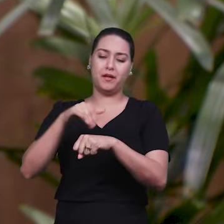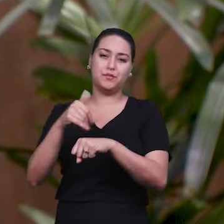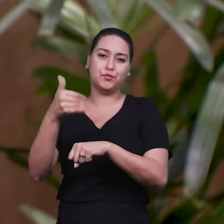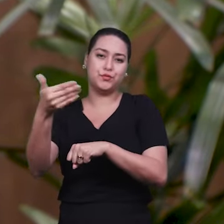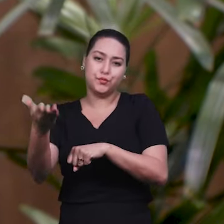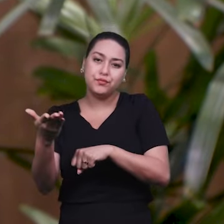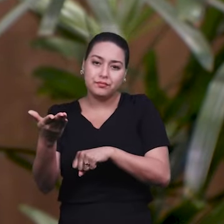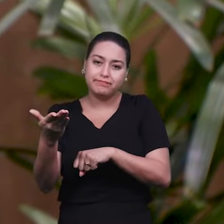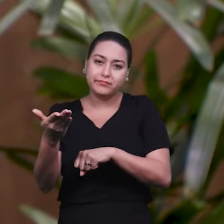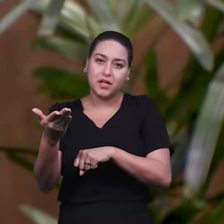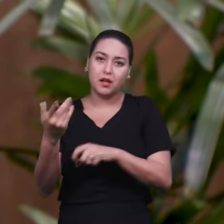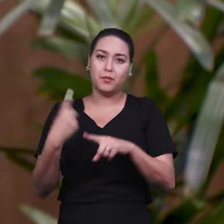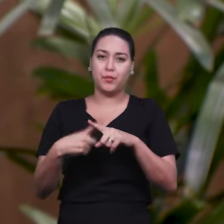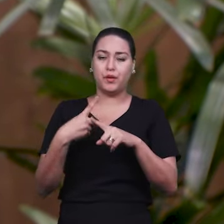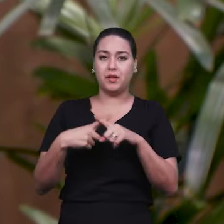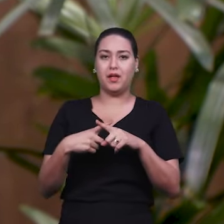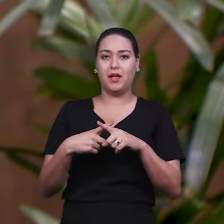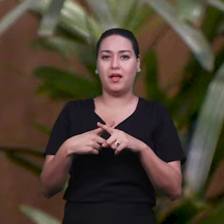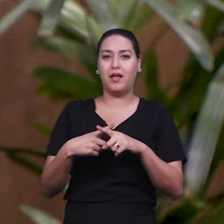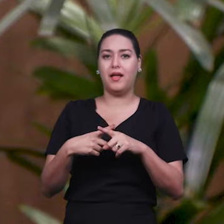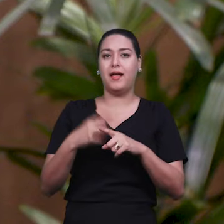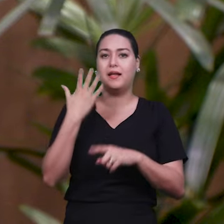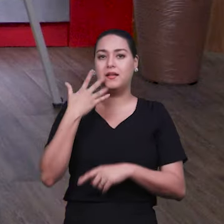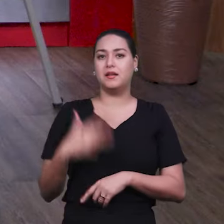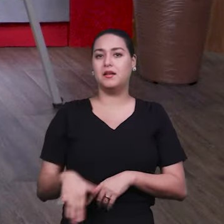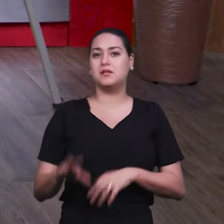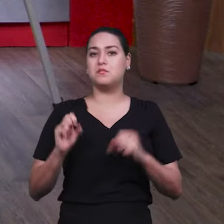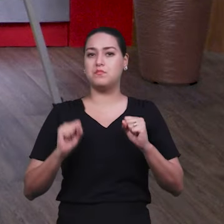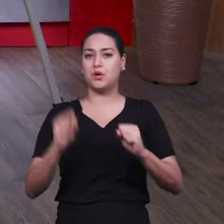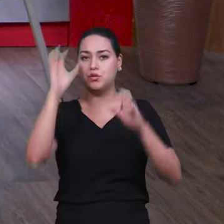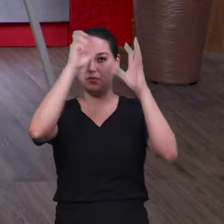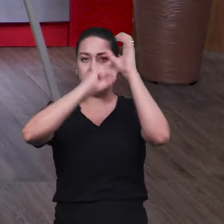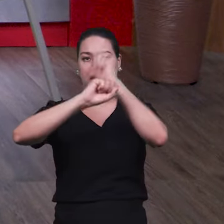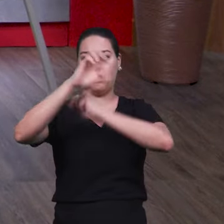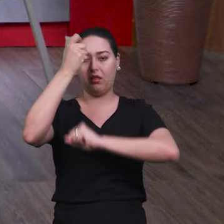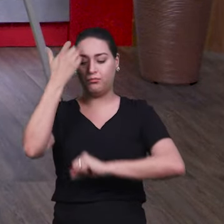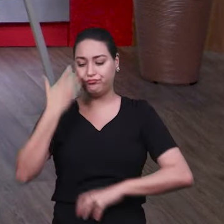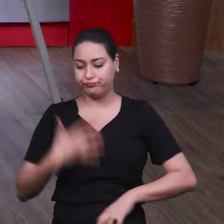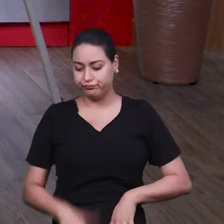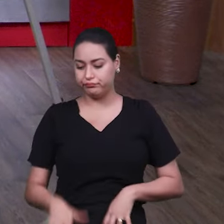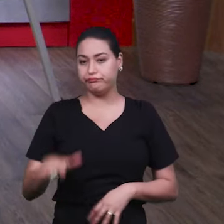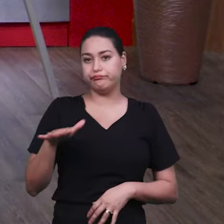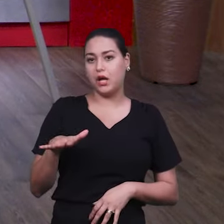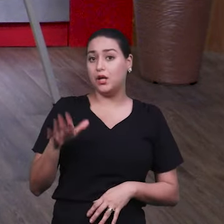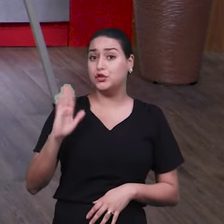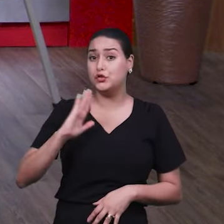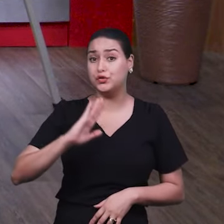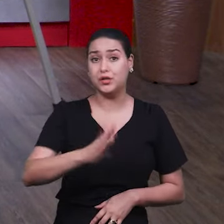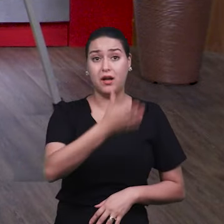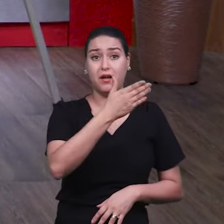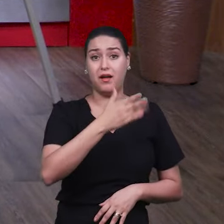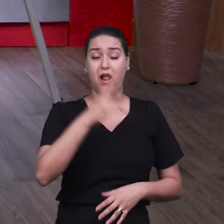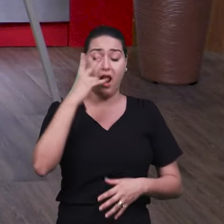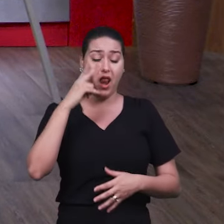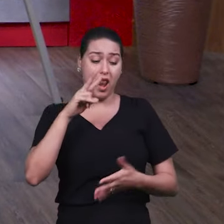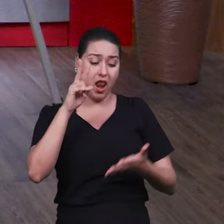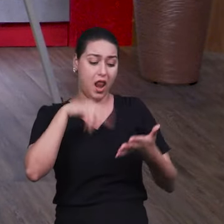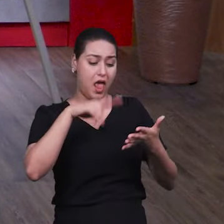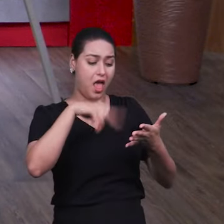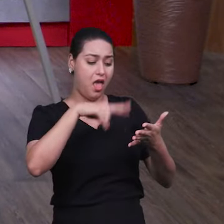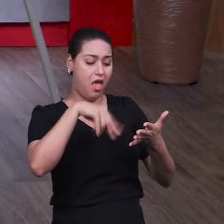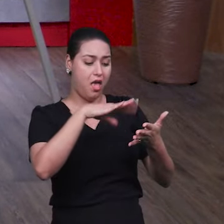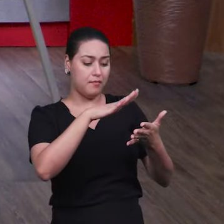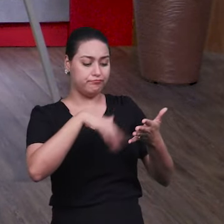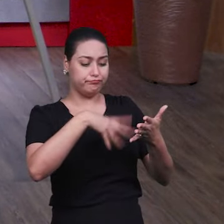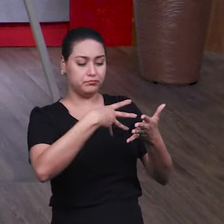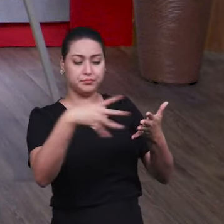aprendendo desde o início, né, no ensino regular, já aprender, ler partitura, seria